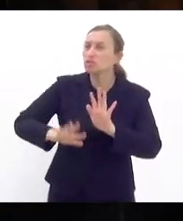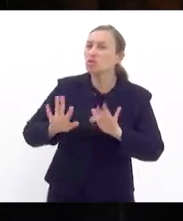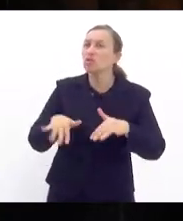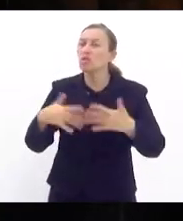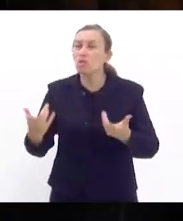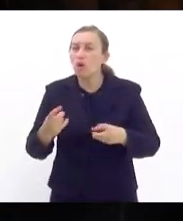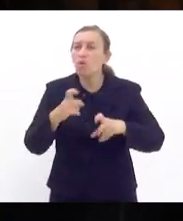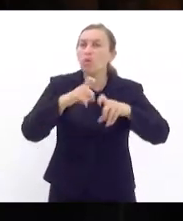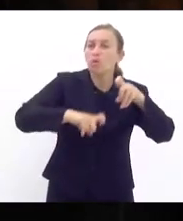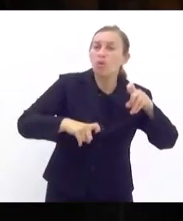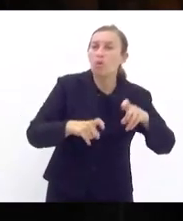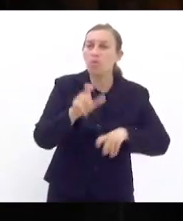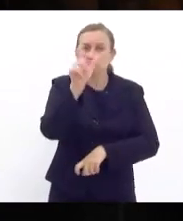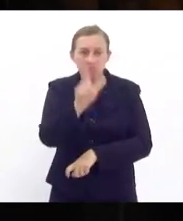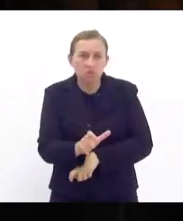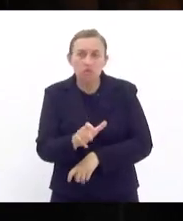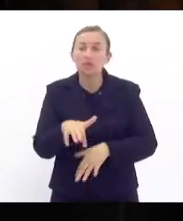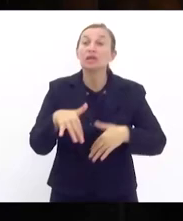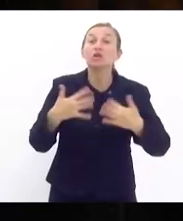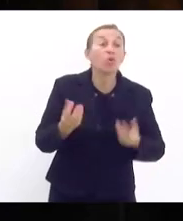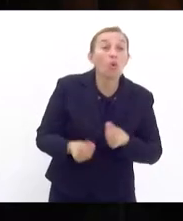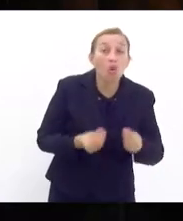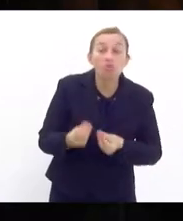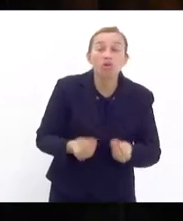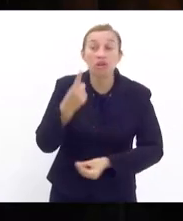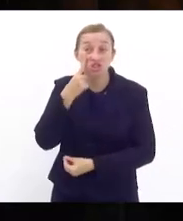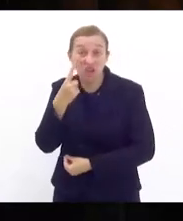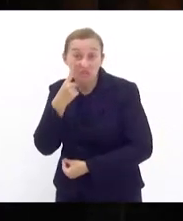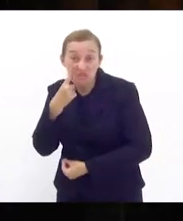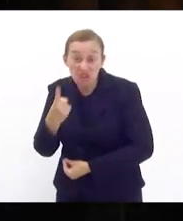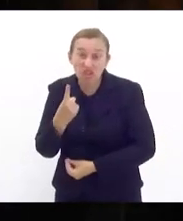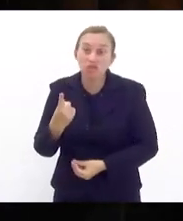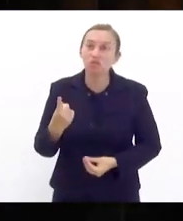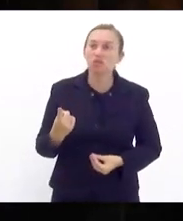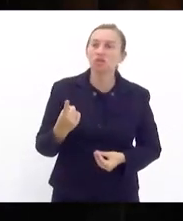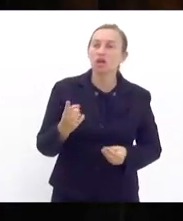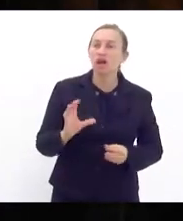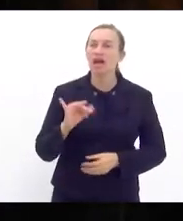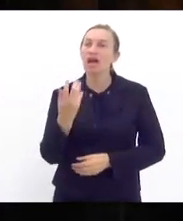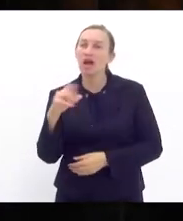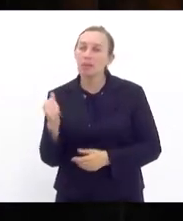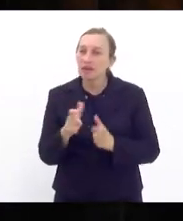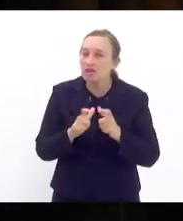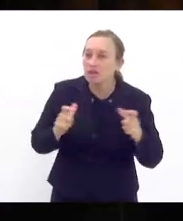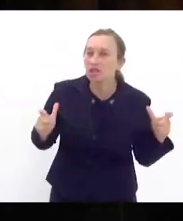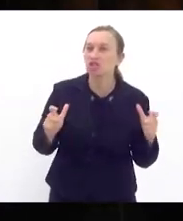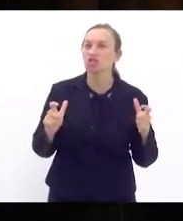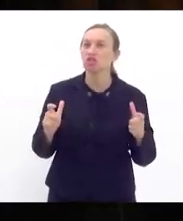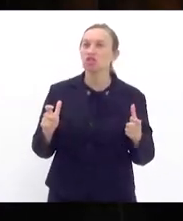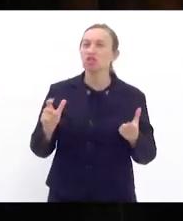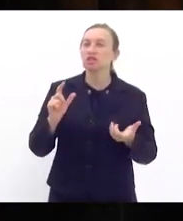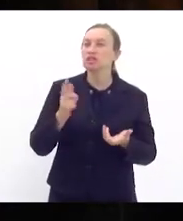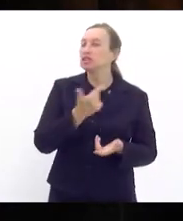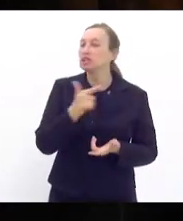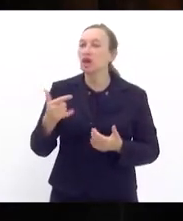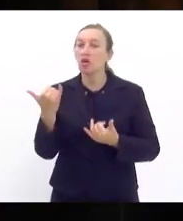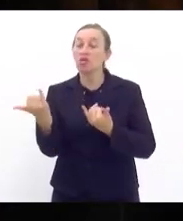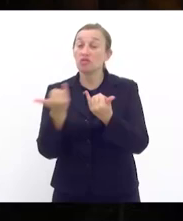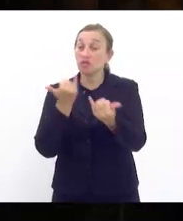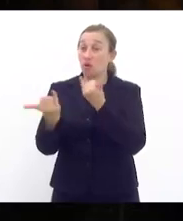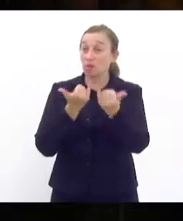pedófilos como assim então o que a gente está vendo é uma grande campanha de desinformação